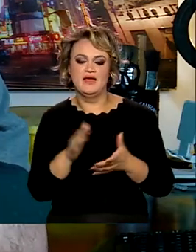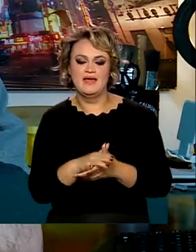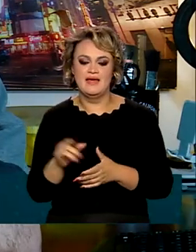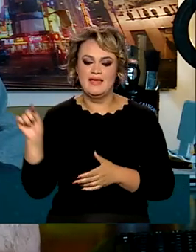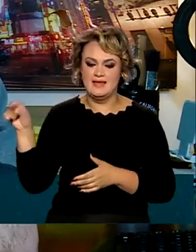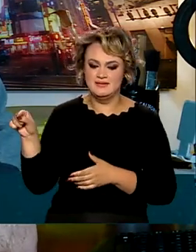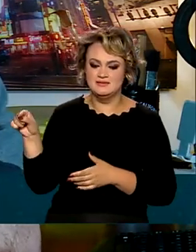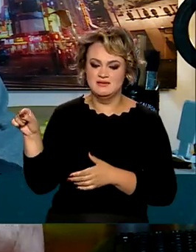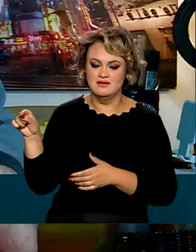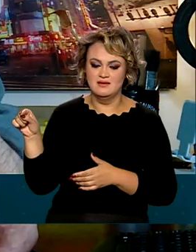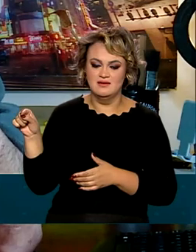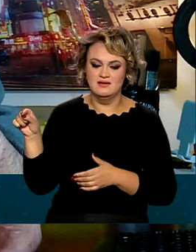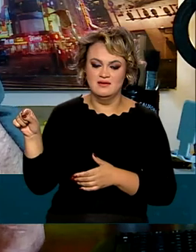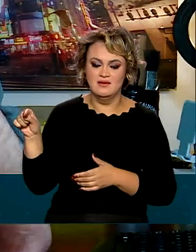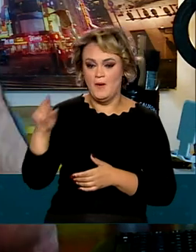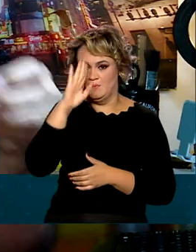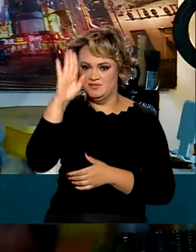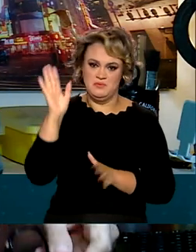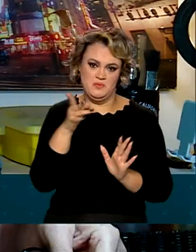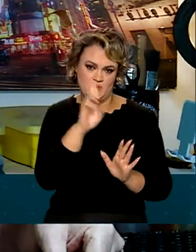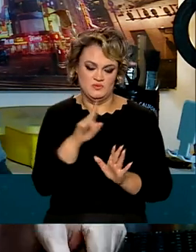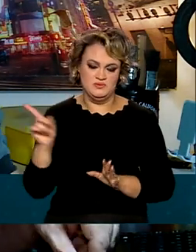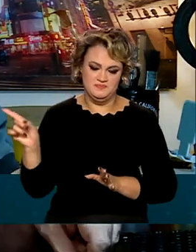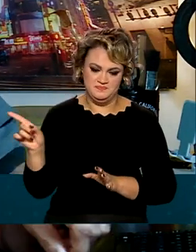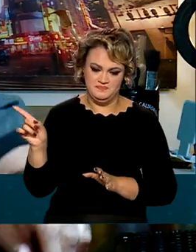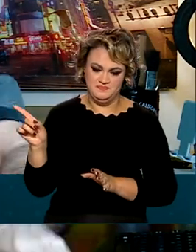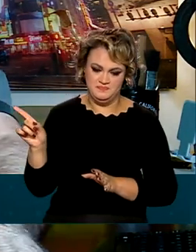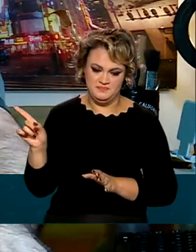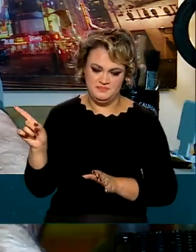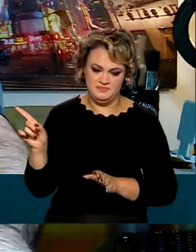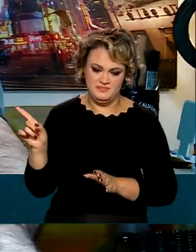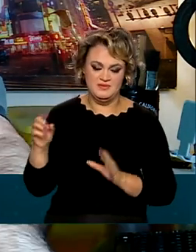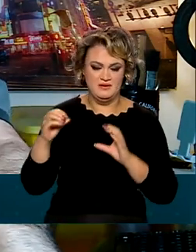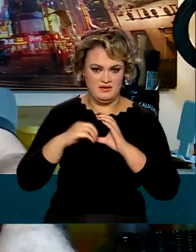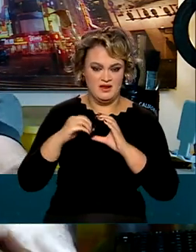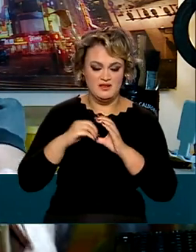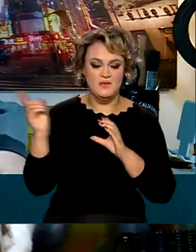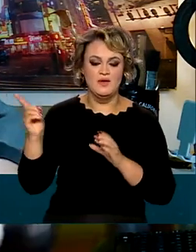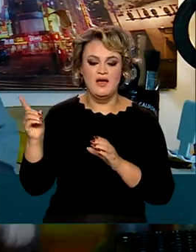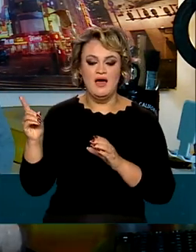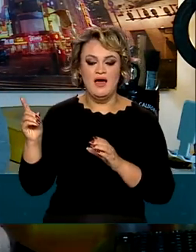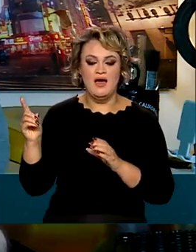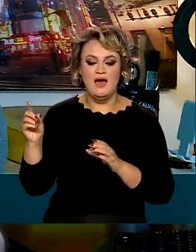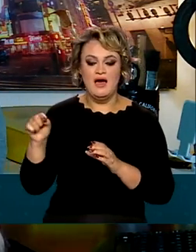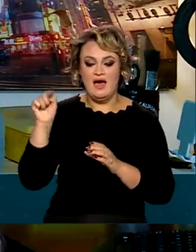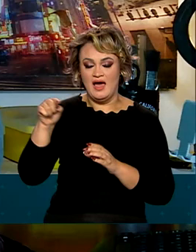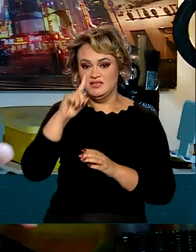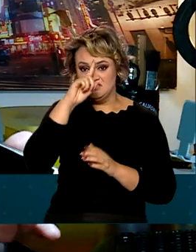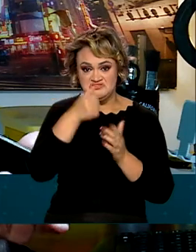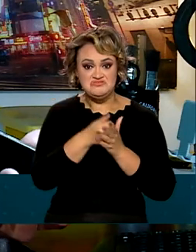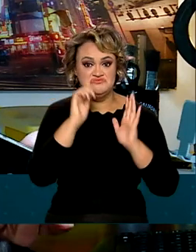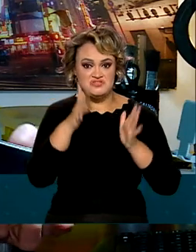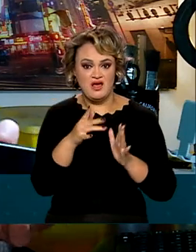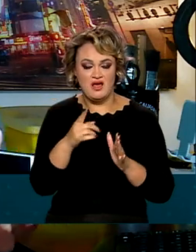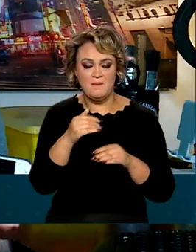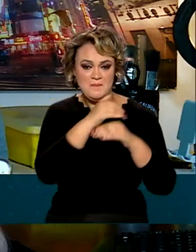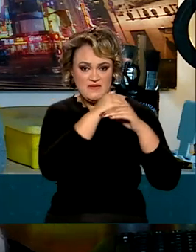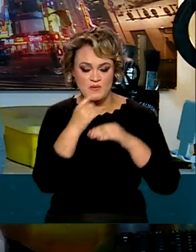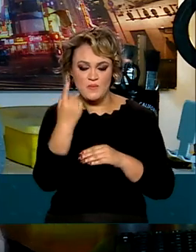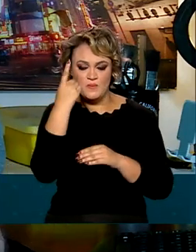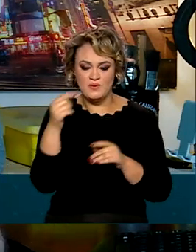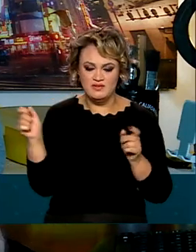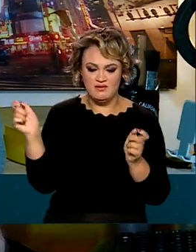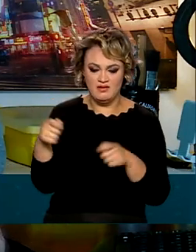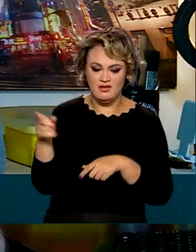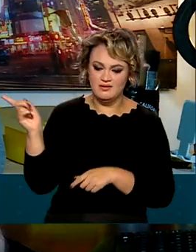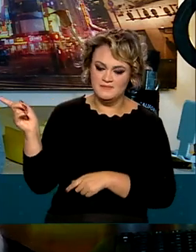que esse seja o padrão dominante no mercado, tá? O padrão da Anatel. E aí, com o padrão dominante já estabelecido, nós já temos o